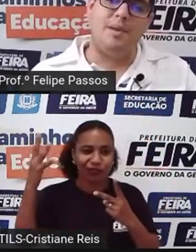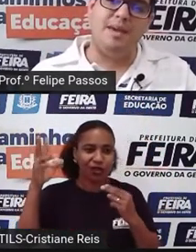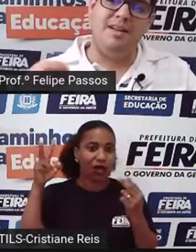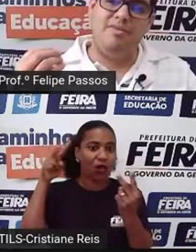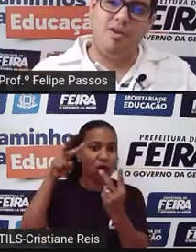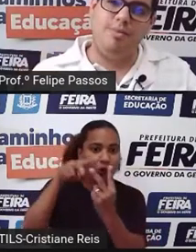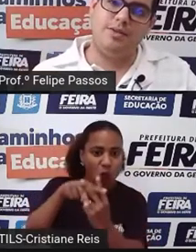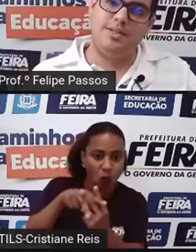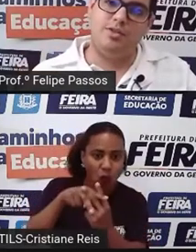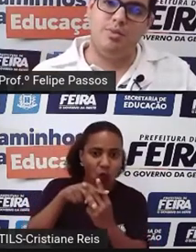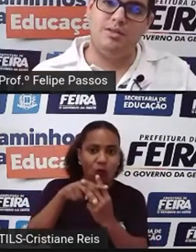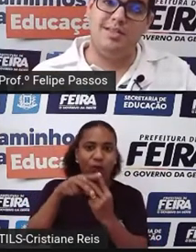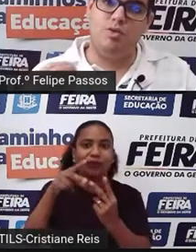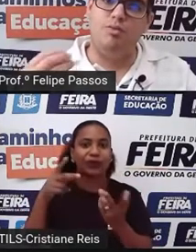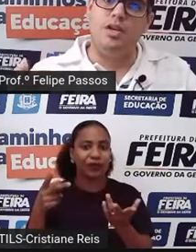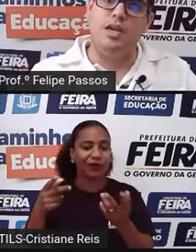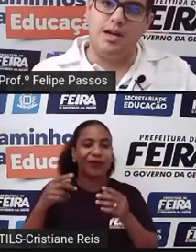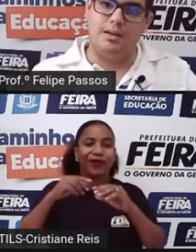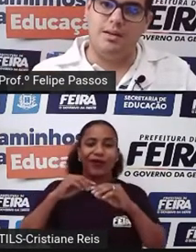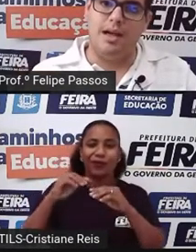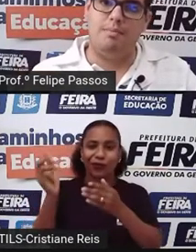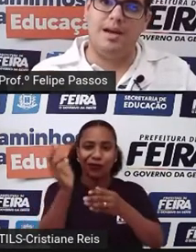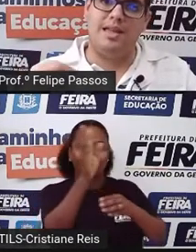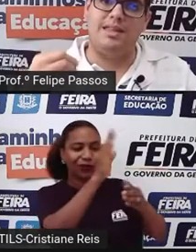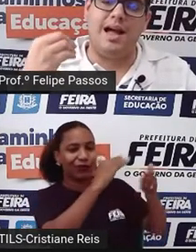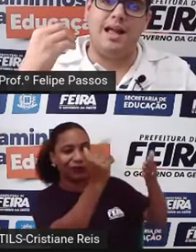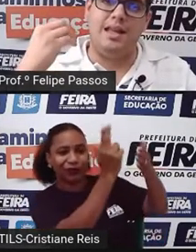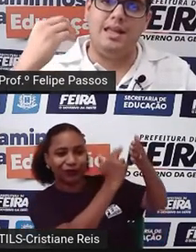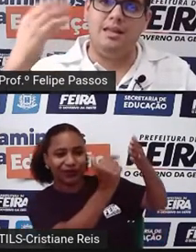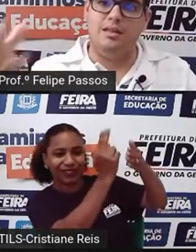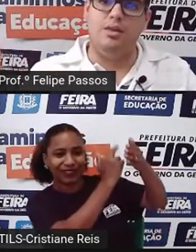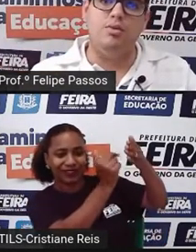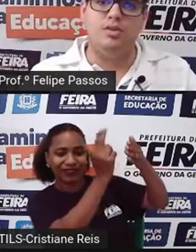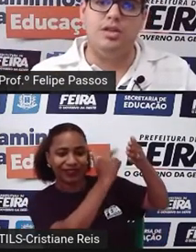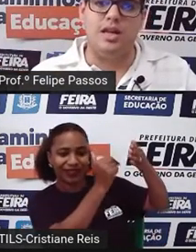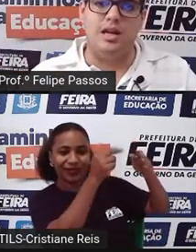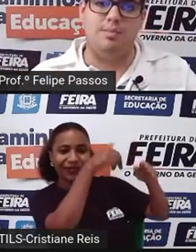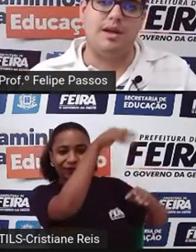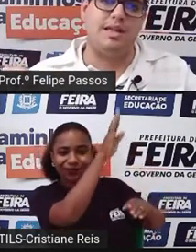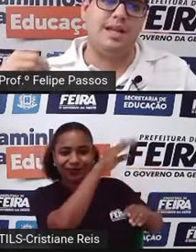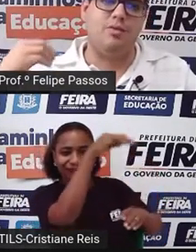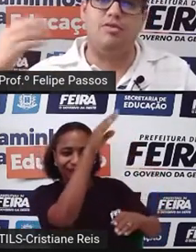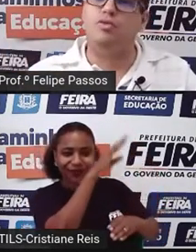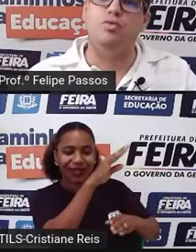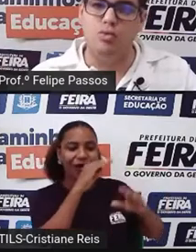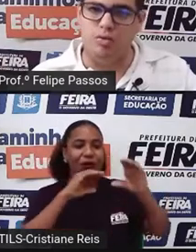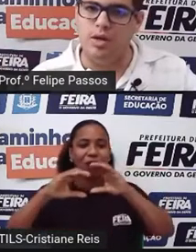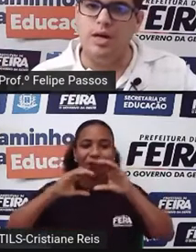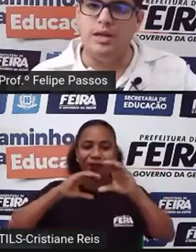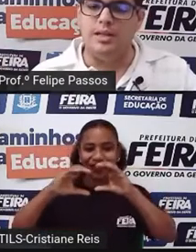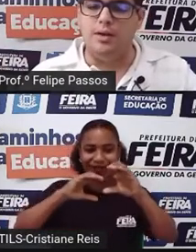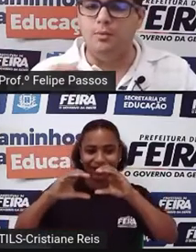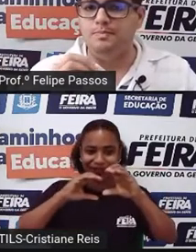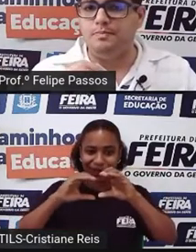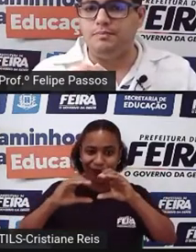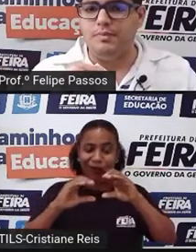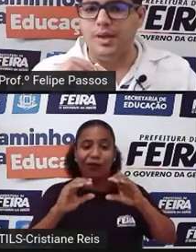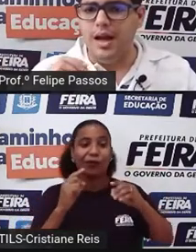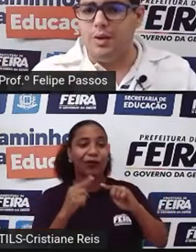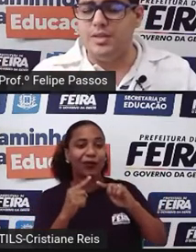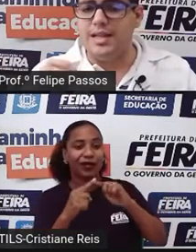é a primeira forma que o ser humano se comunica, né? Para quem está ali longe dele, para quem está no futuro. Então,